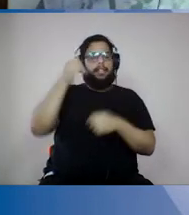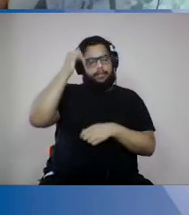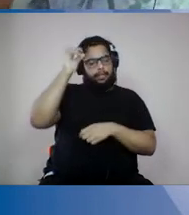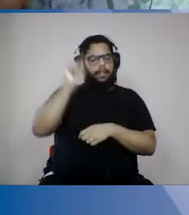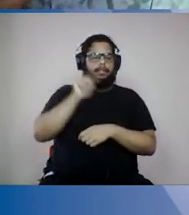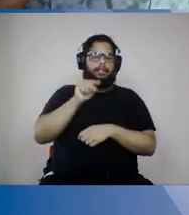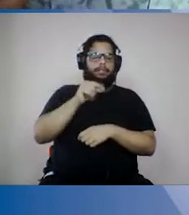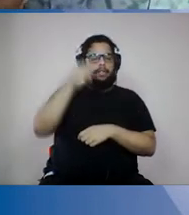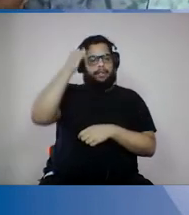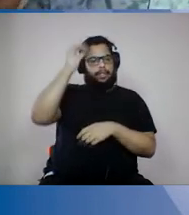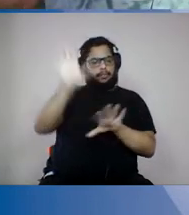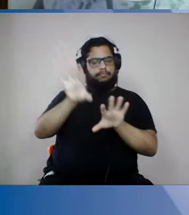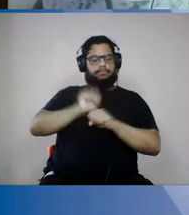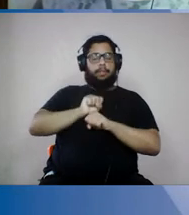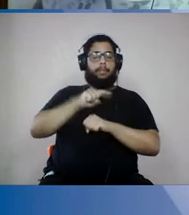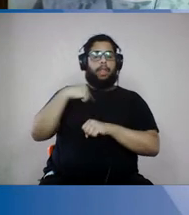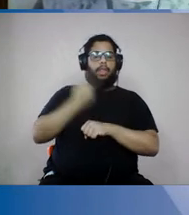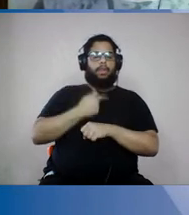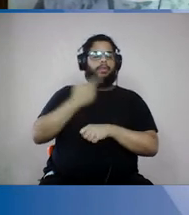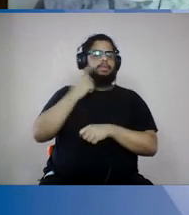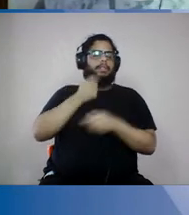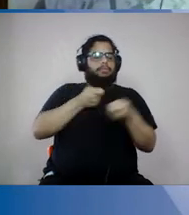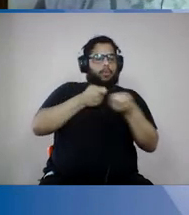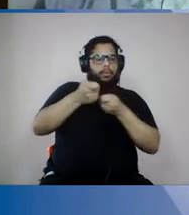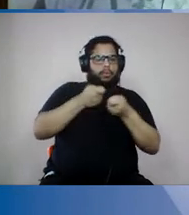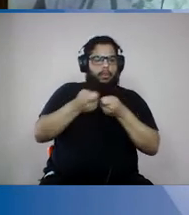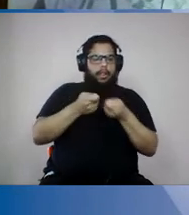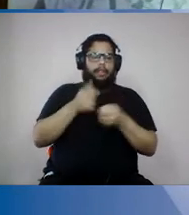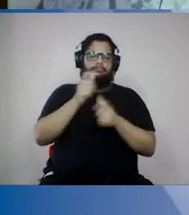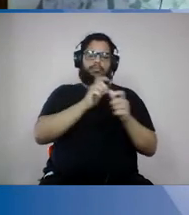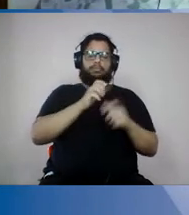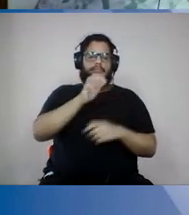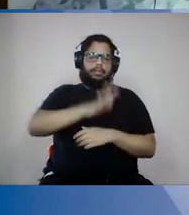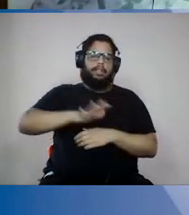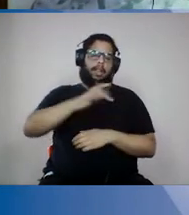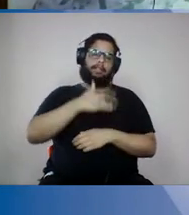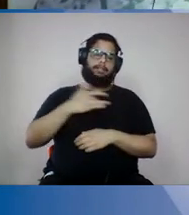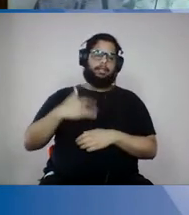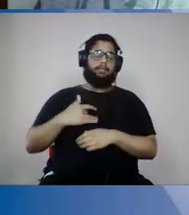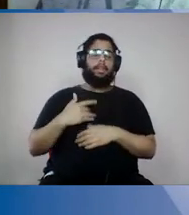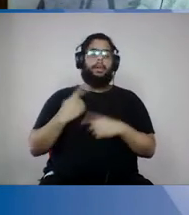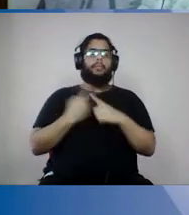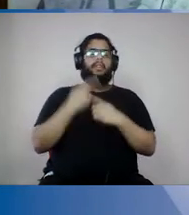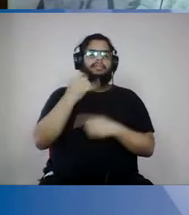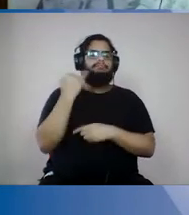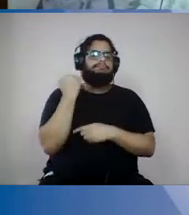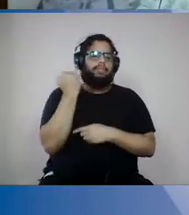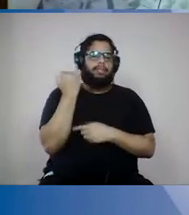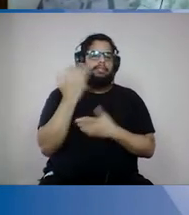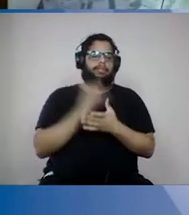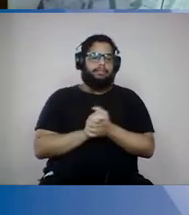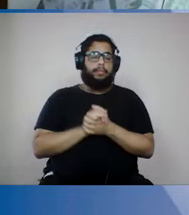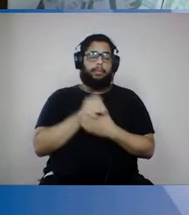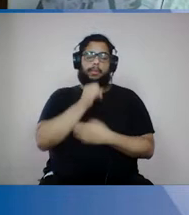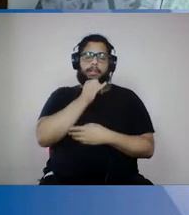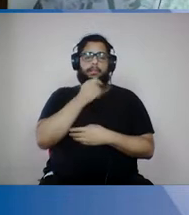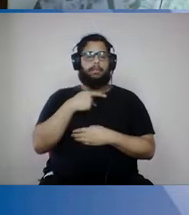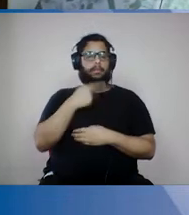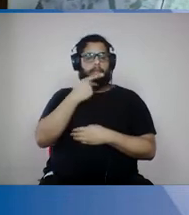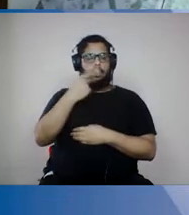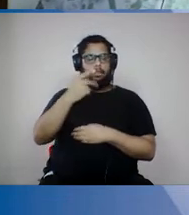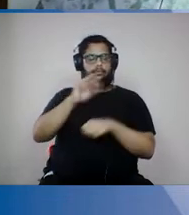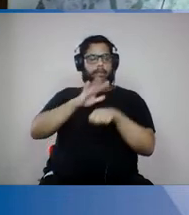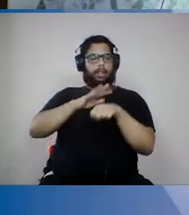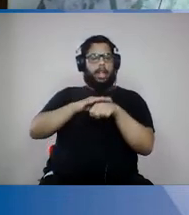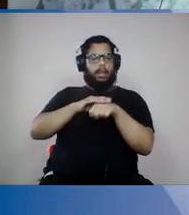a doença para que a gente tenha algum controle disso, né, por que que isso é importante? Se eu estou falando quando a doença